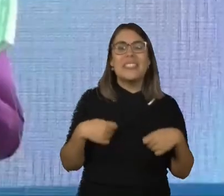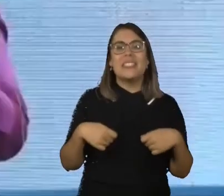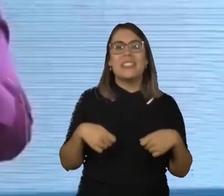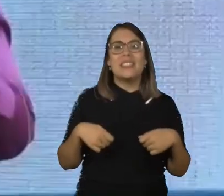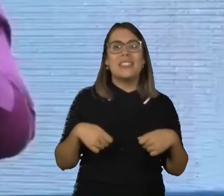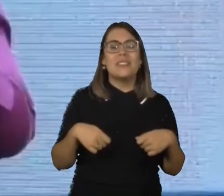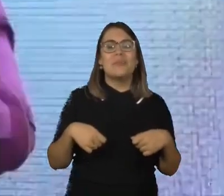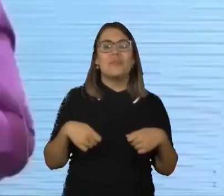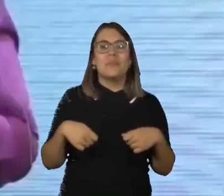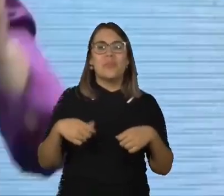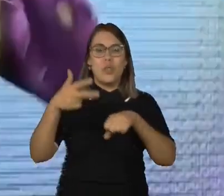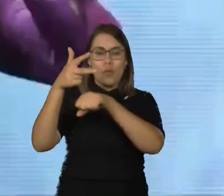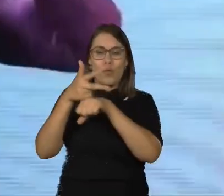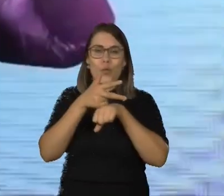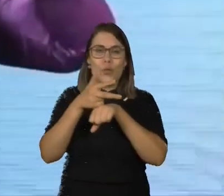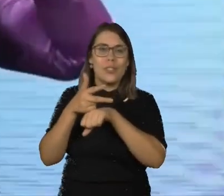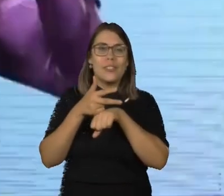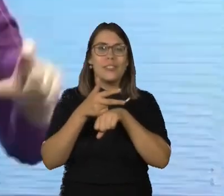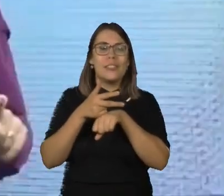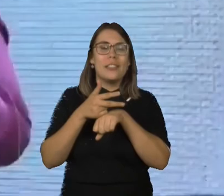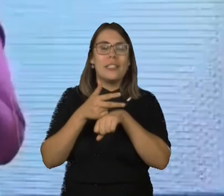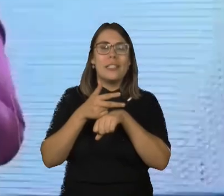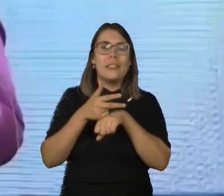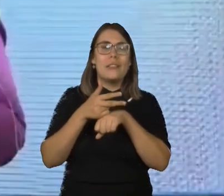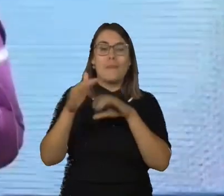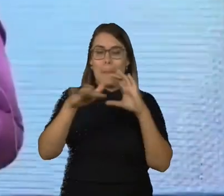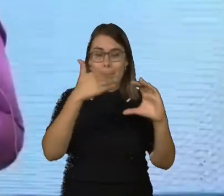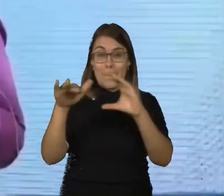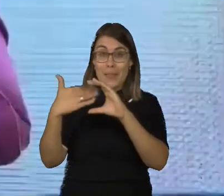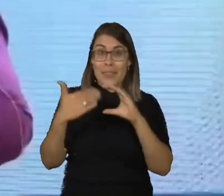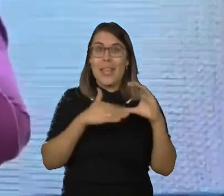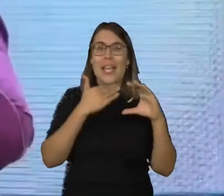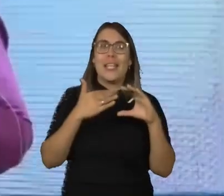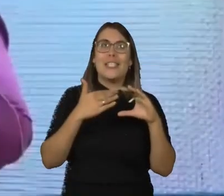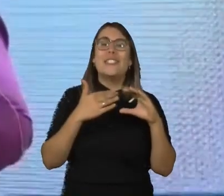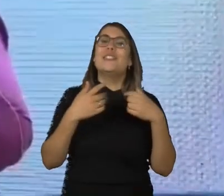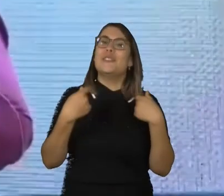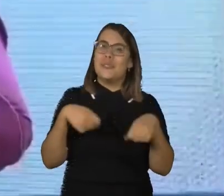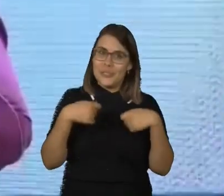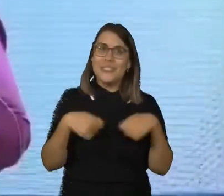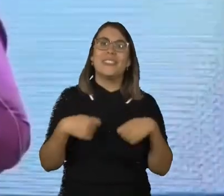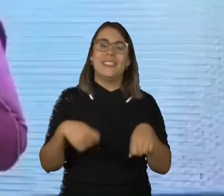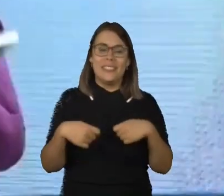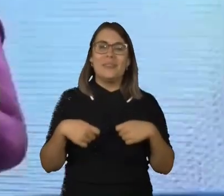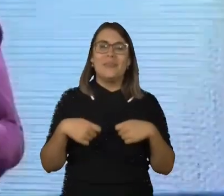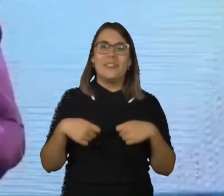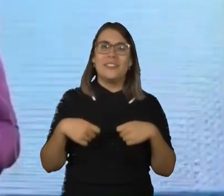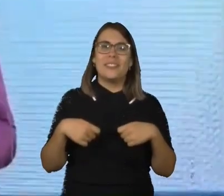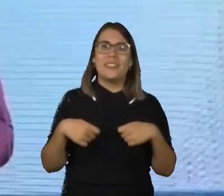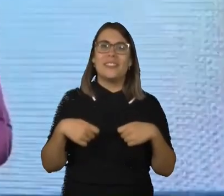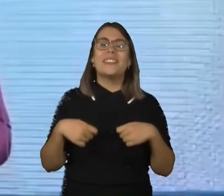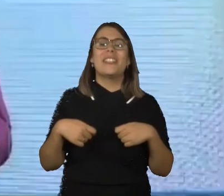vai gravar lá, vai bater uma fotinha fazendo e vai mandar lá para o meu store e eu vou mandar o livro PNT. Ele é